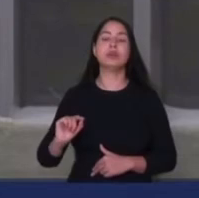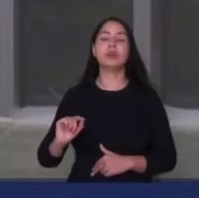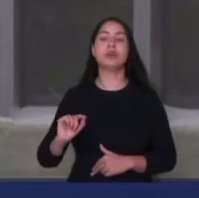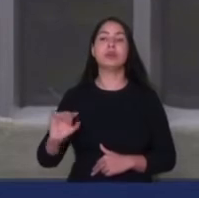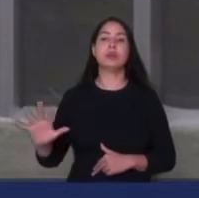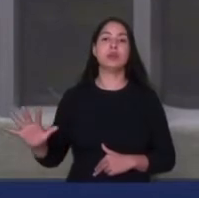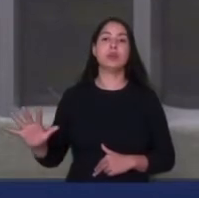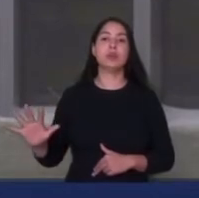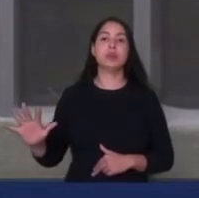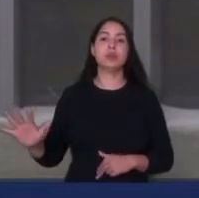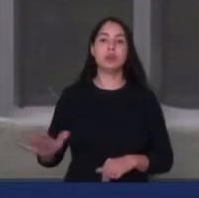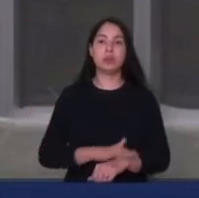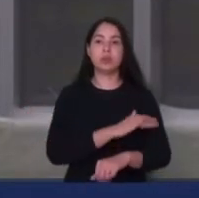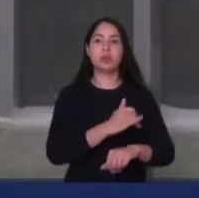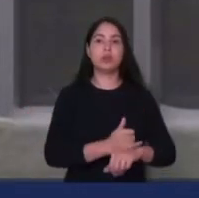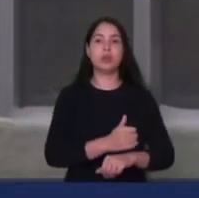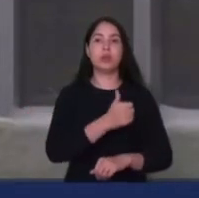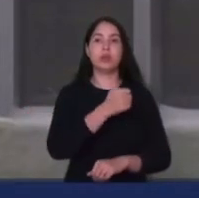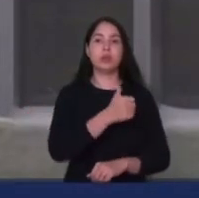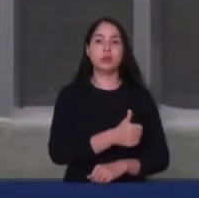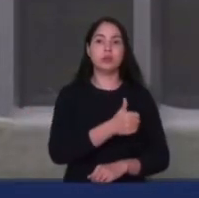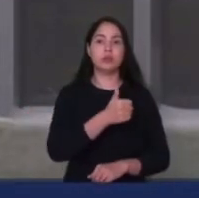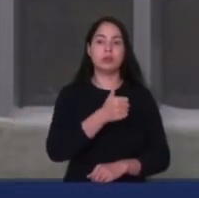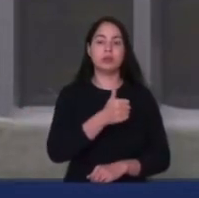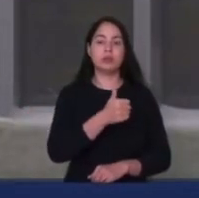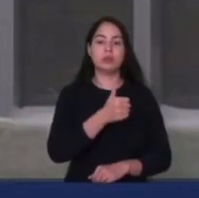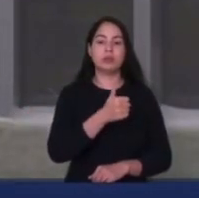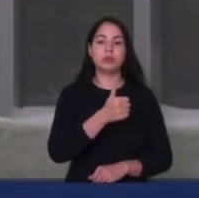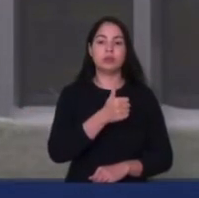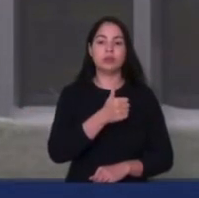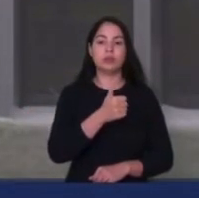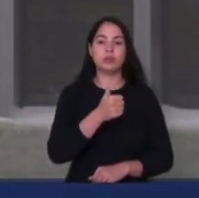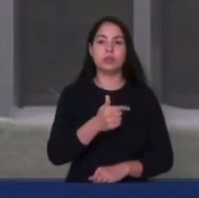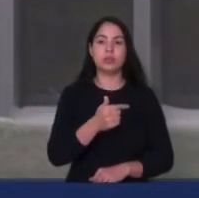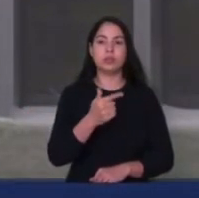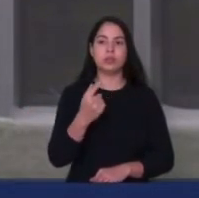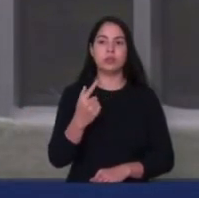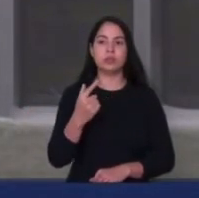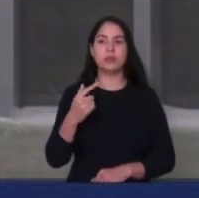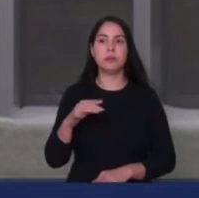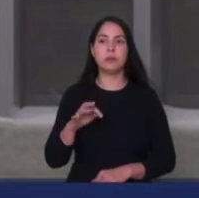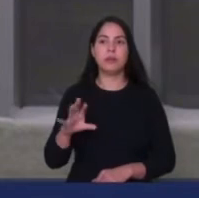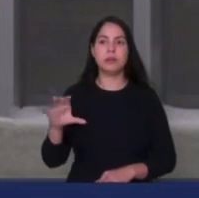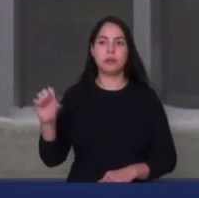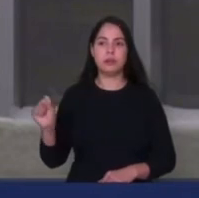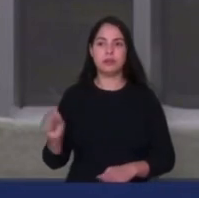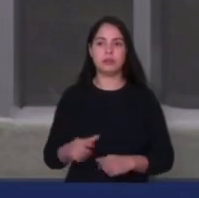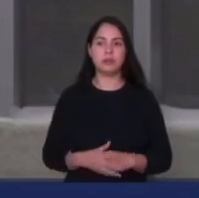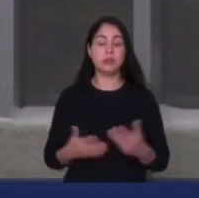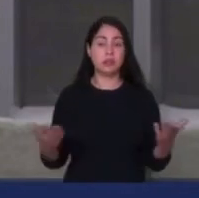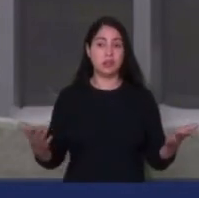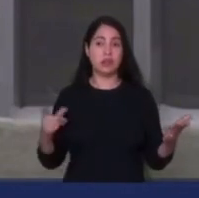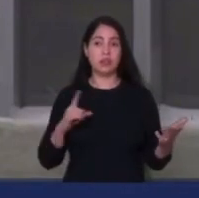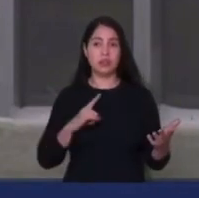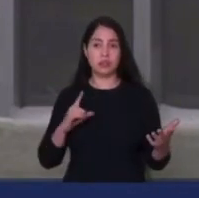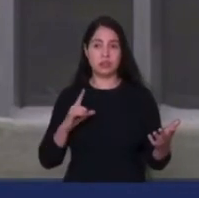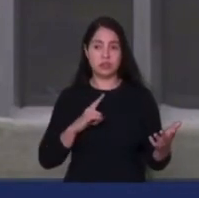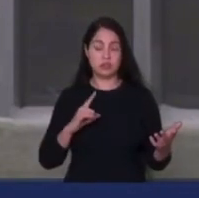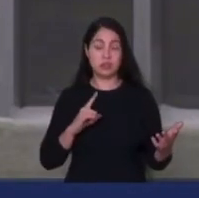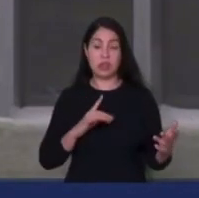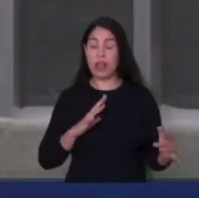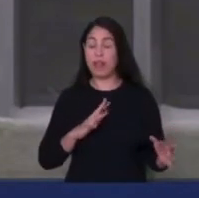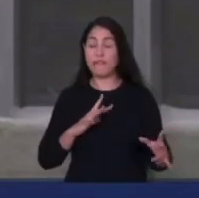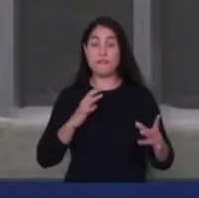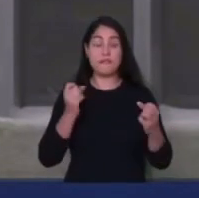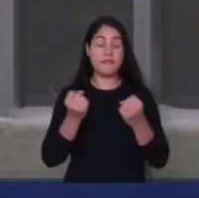Milhas. Essa empresa que lesou milhares de consumidores. Já é possível afirmar que mais de 300 mil consumidores